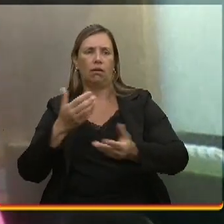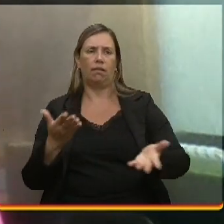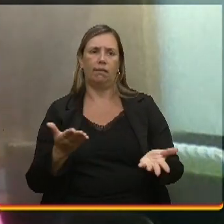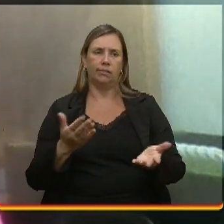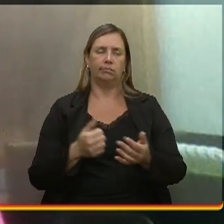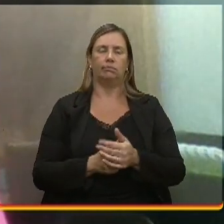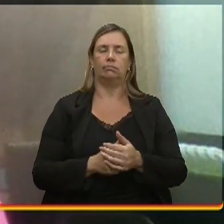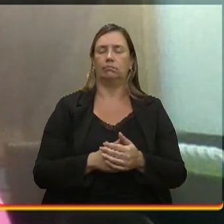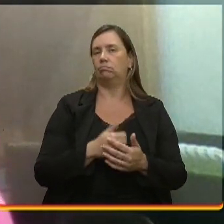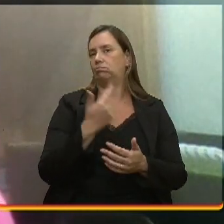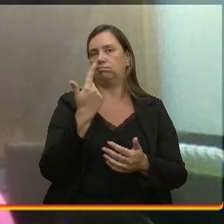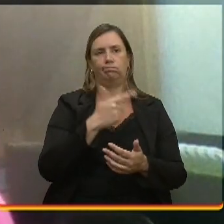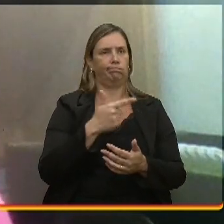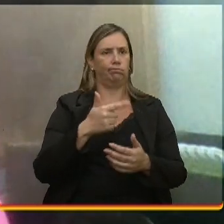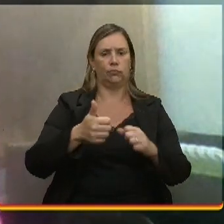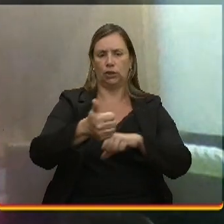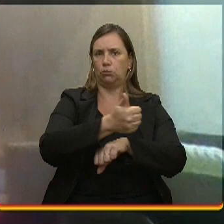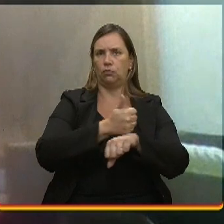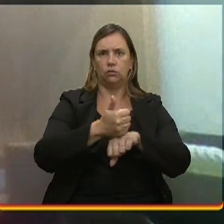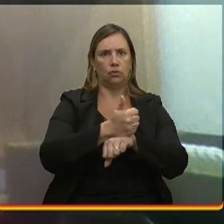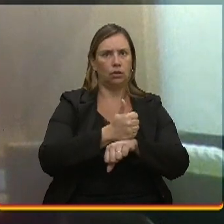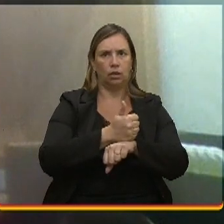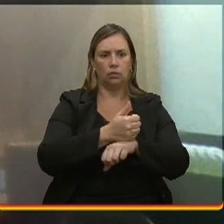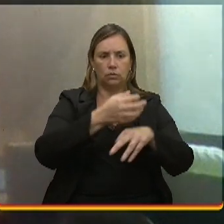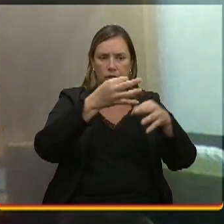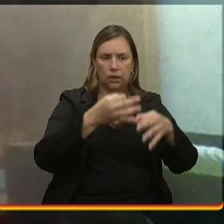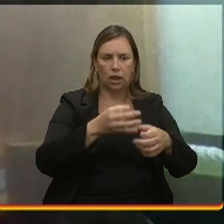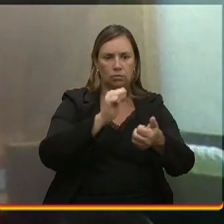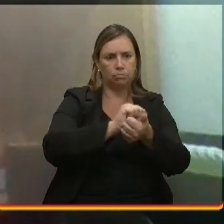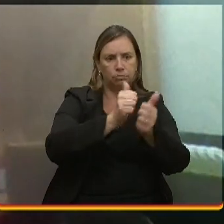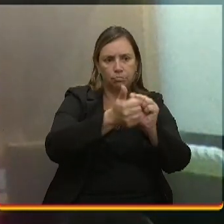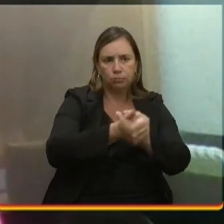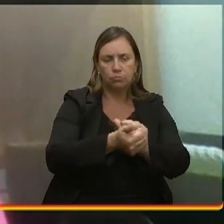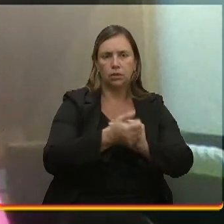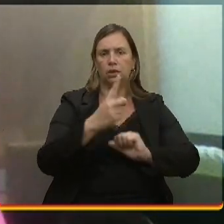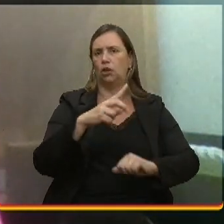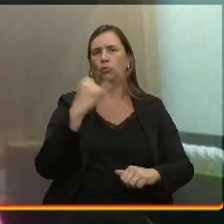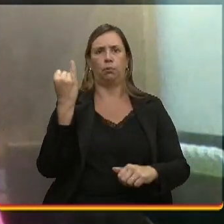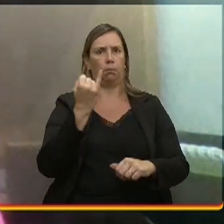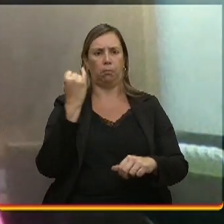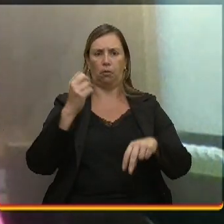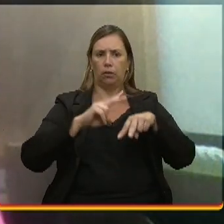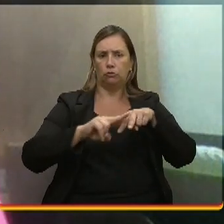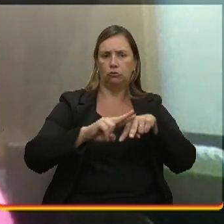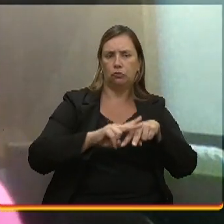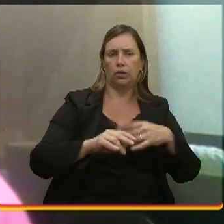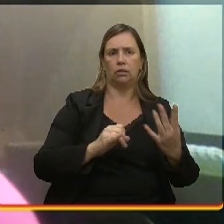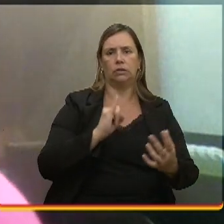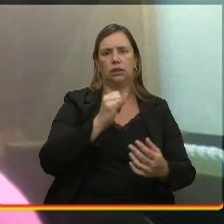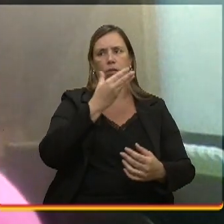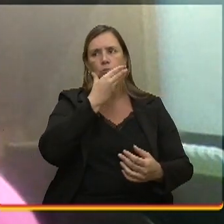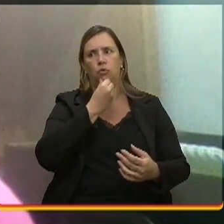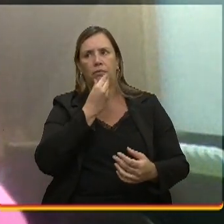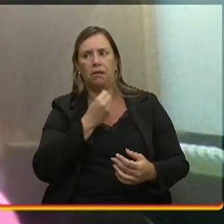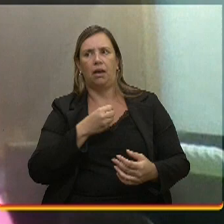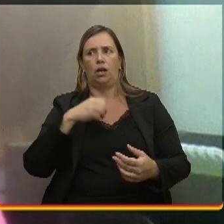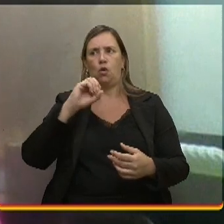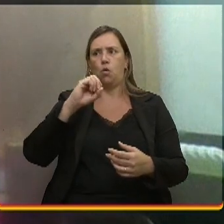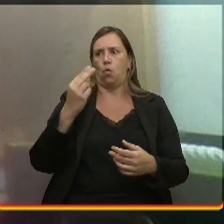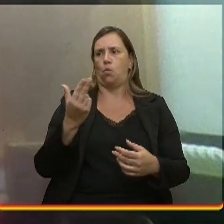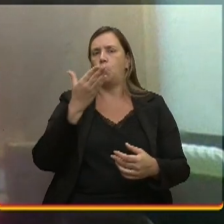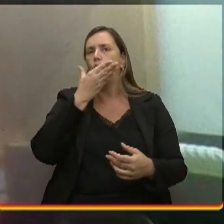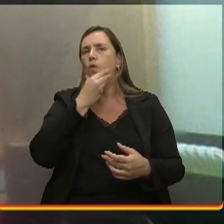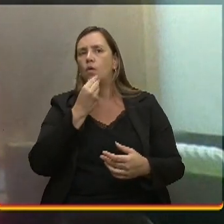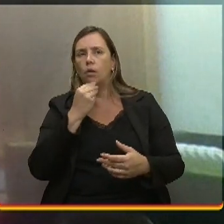existe um profissional adequado, não importa o gênero dele. Se ele não... Se é mulher ou se é homem, o que quer que seja.